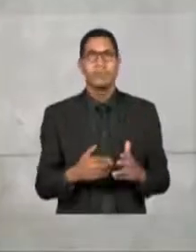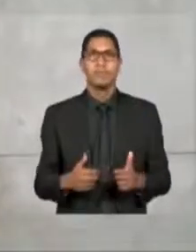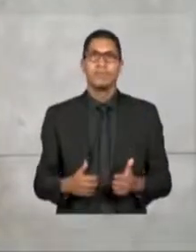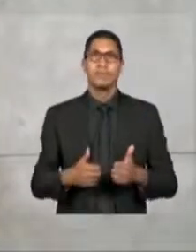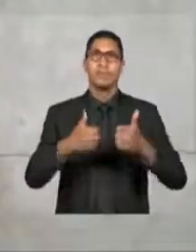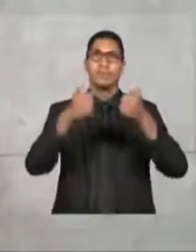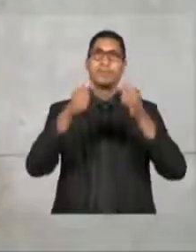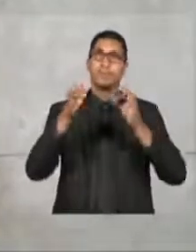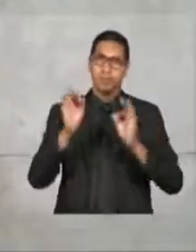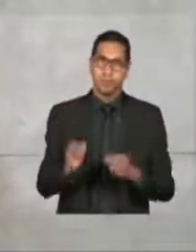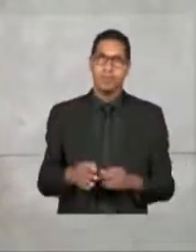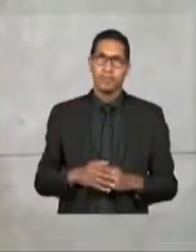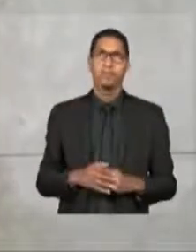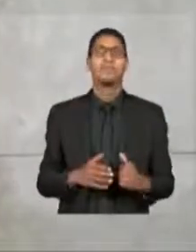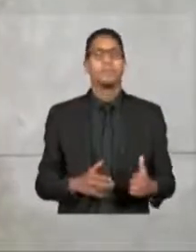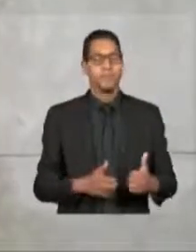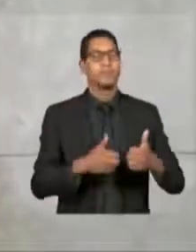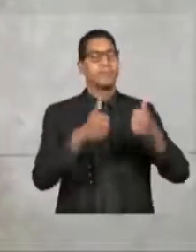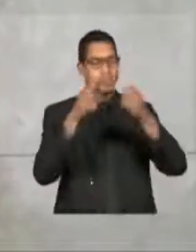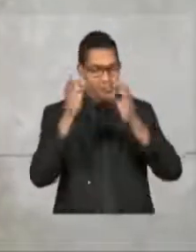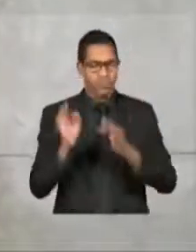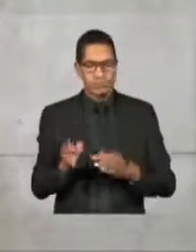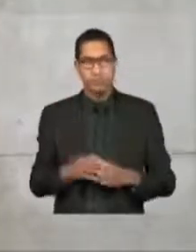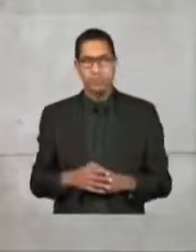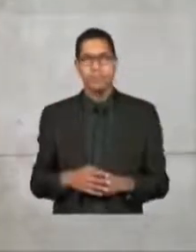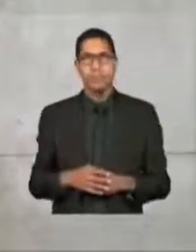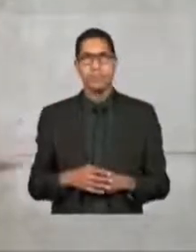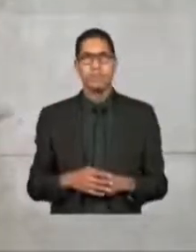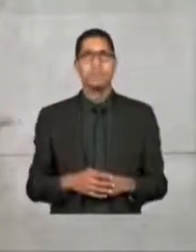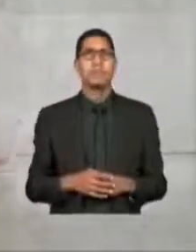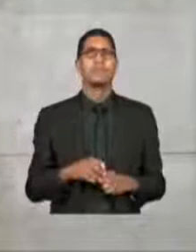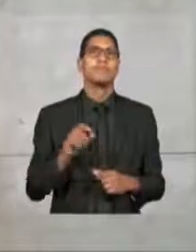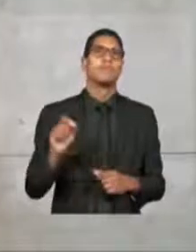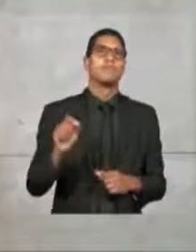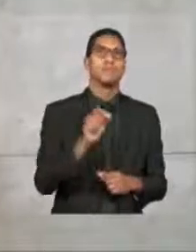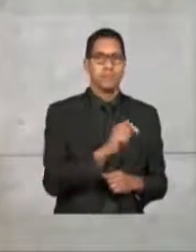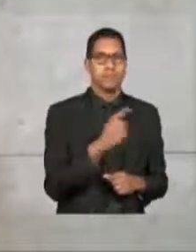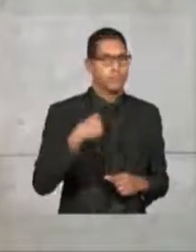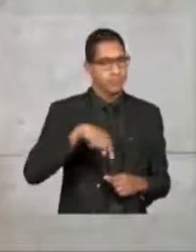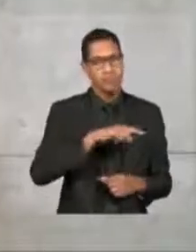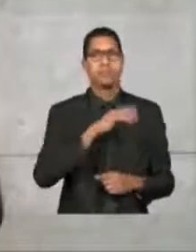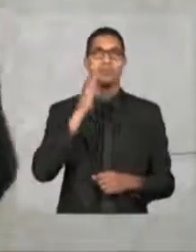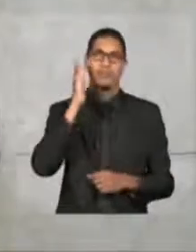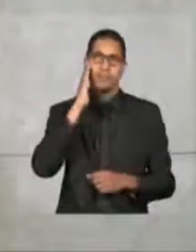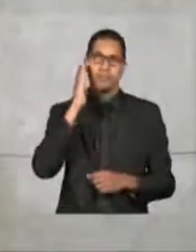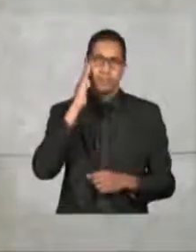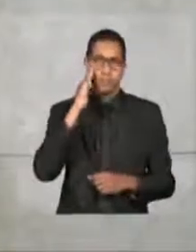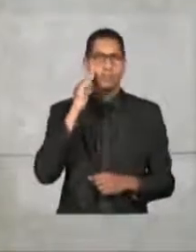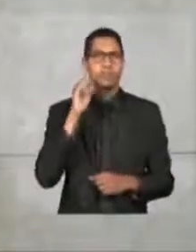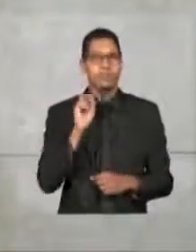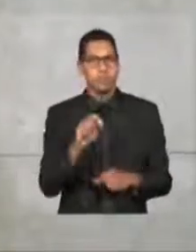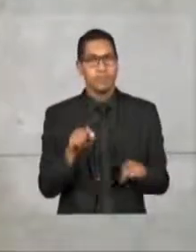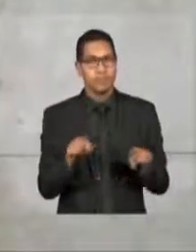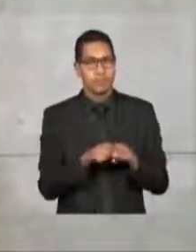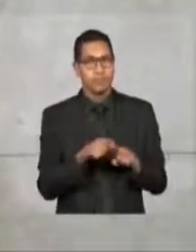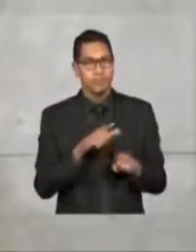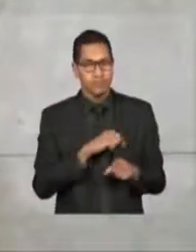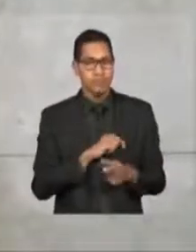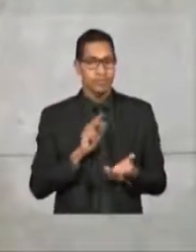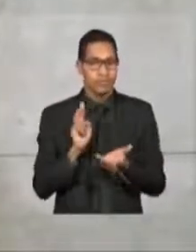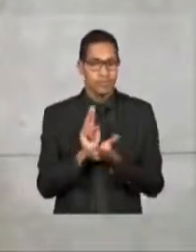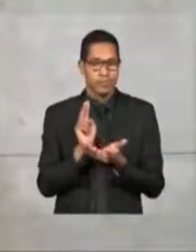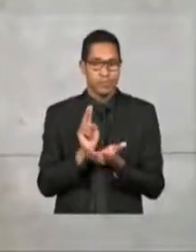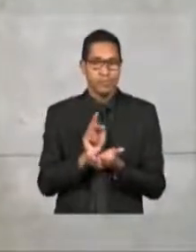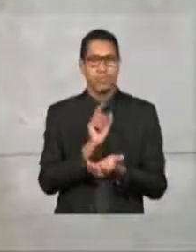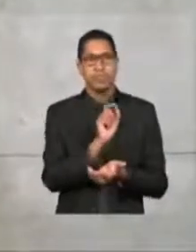muito. Melhorou muito. Todo mundo sabe, quando foi ser conselheiro,